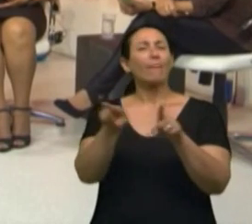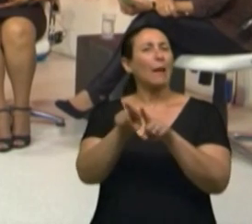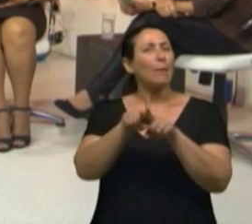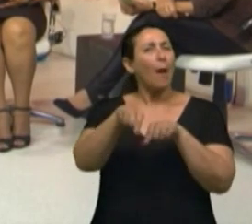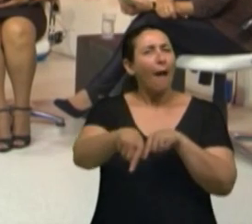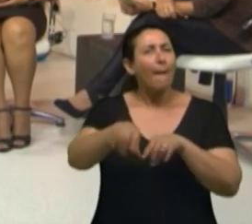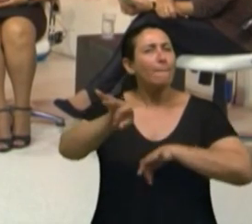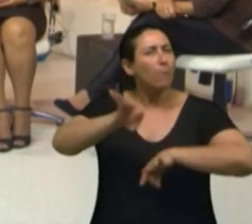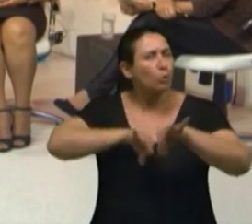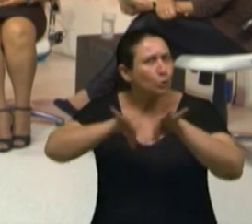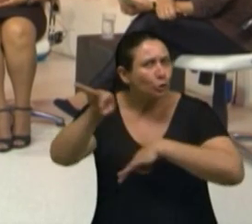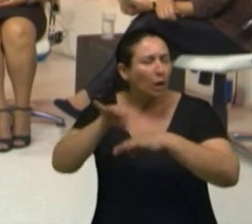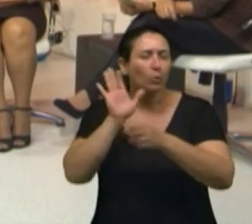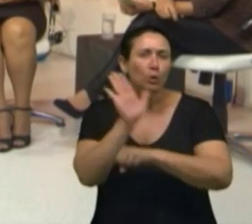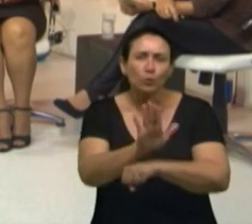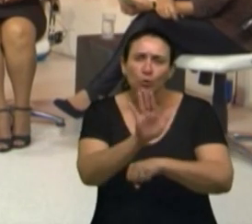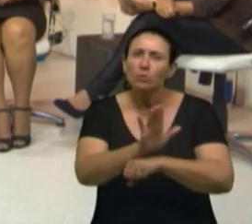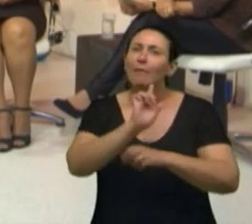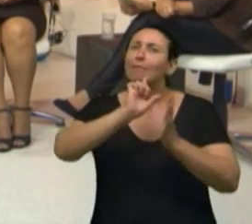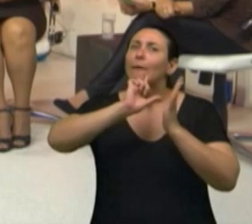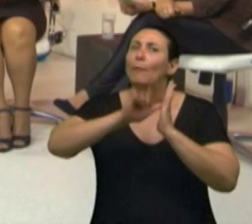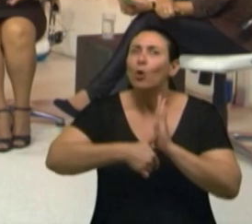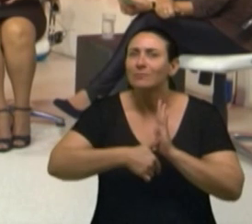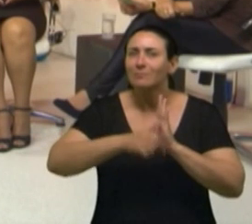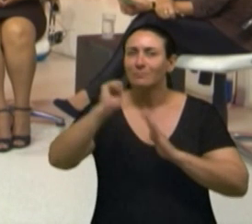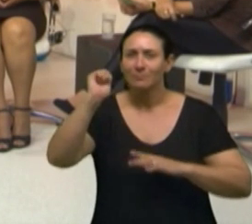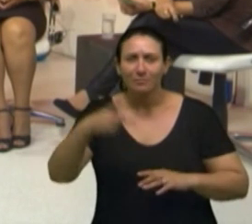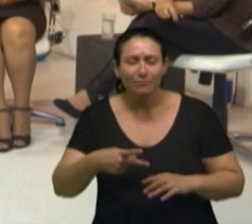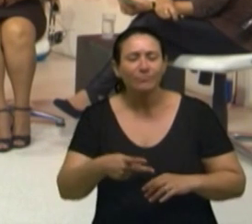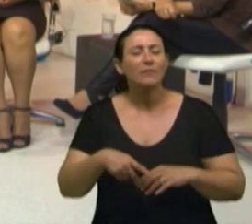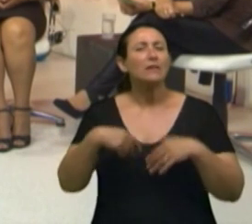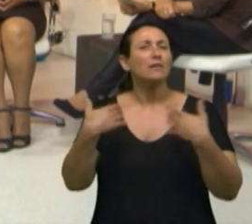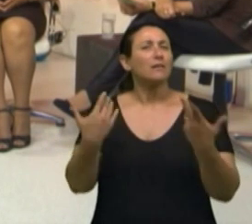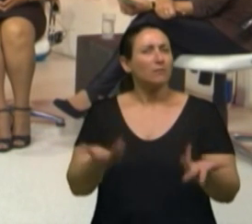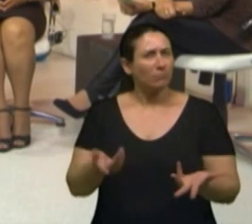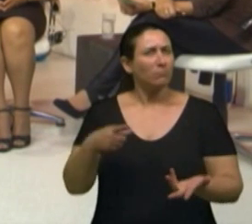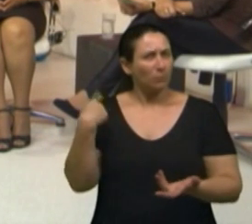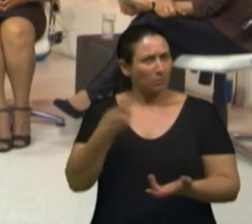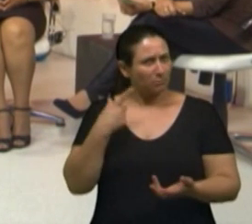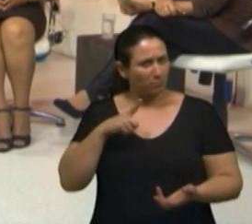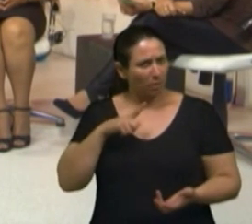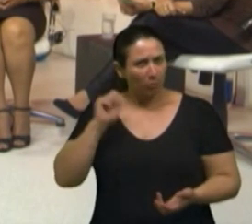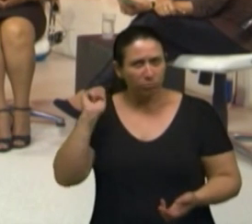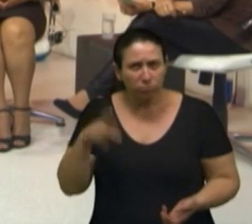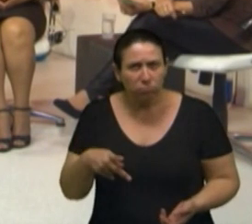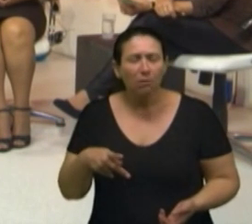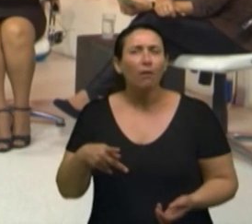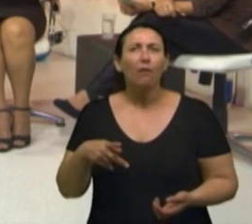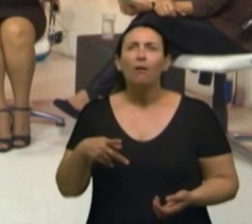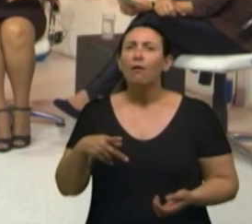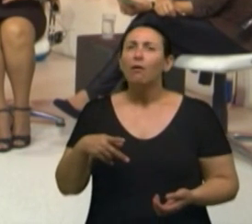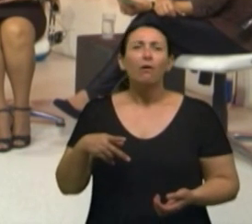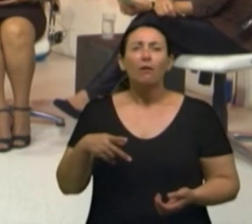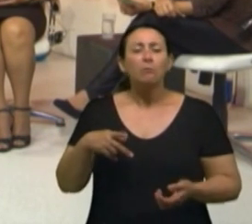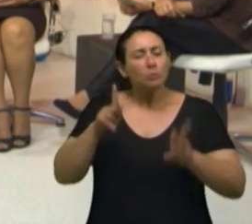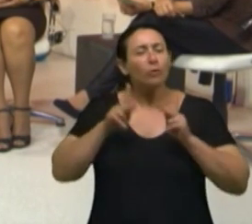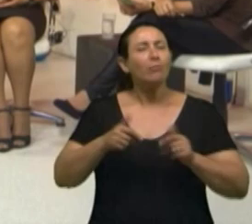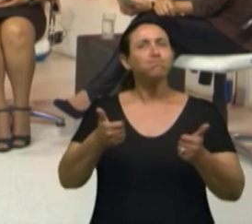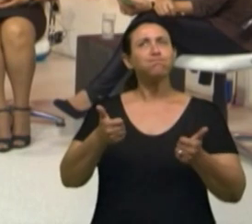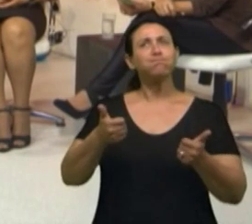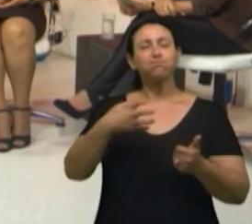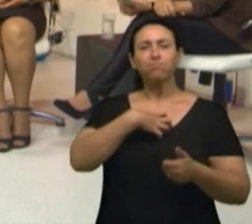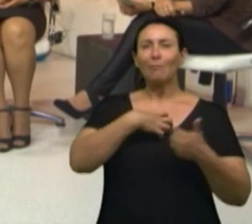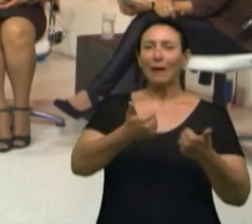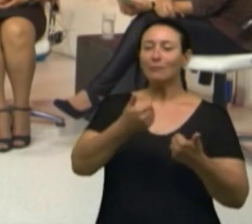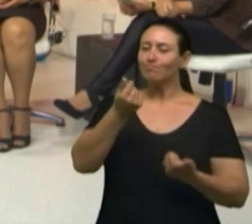mas para depois da aposentadoria. E a gente sai da companhia aposentado, digamos que muito bem estabilizado